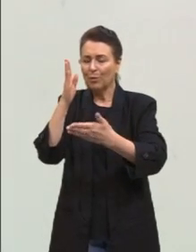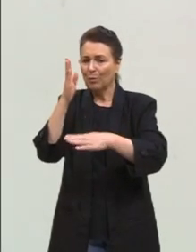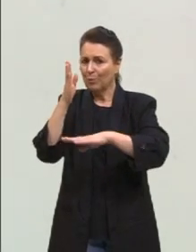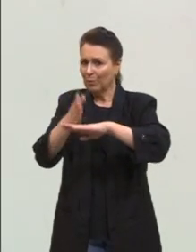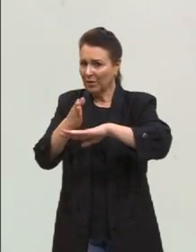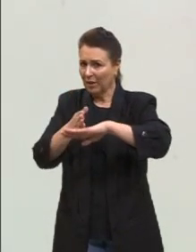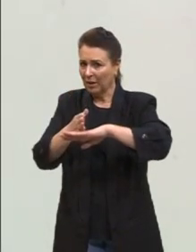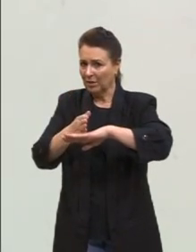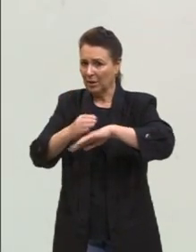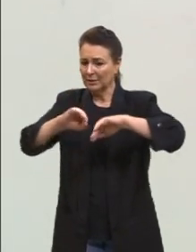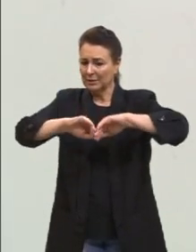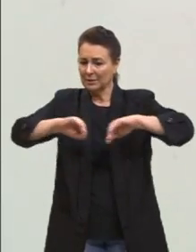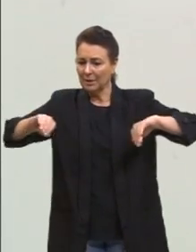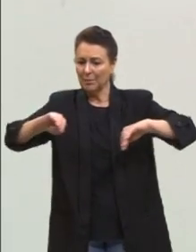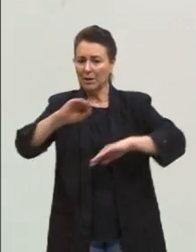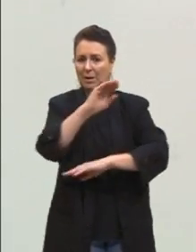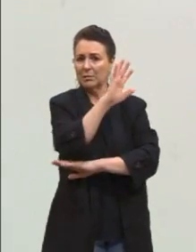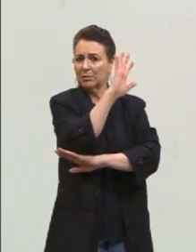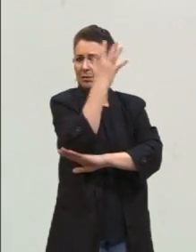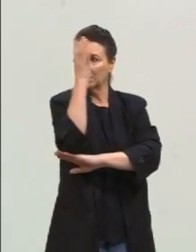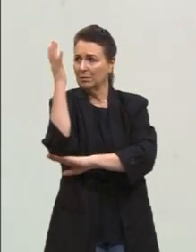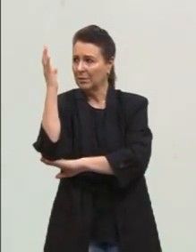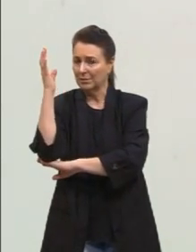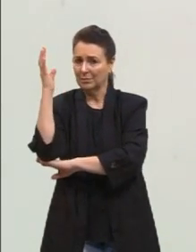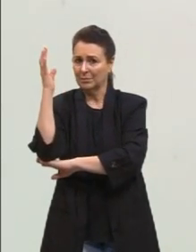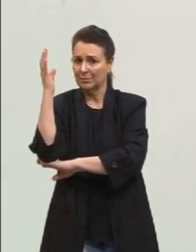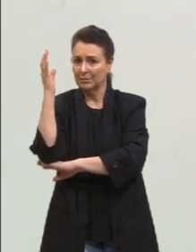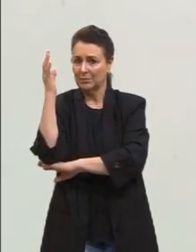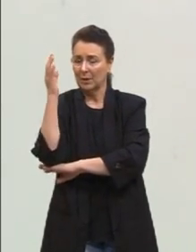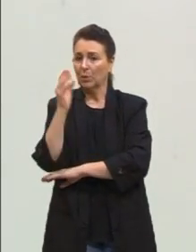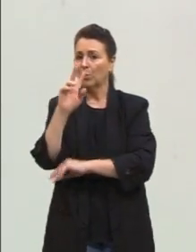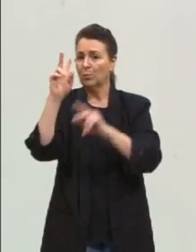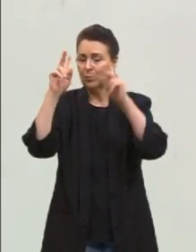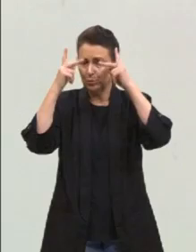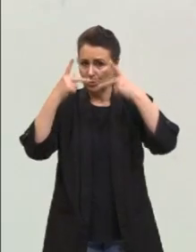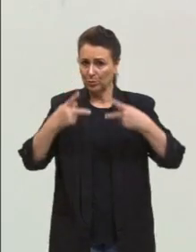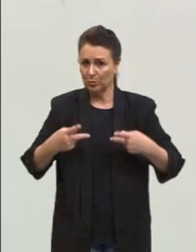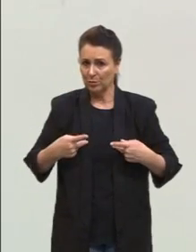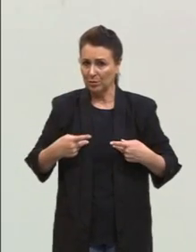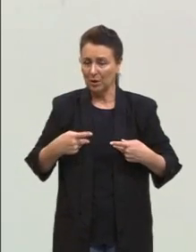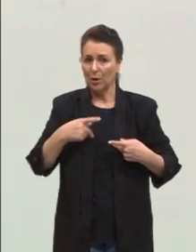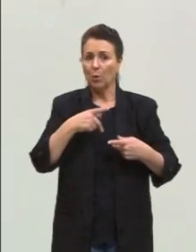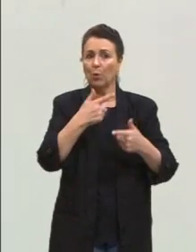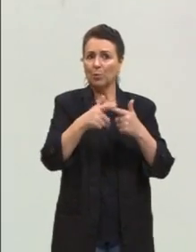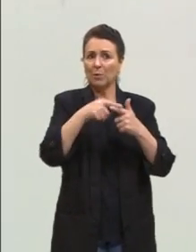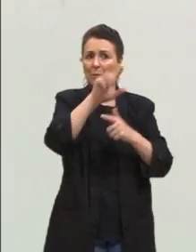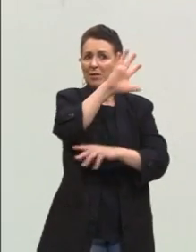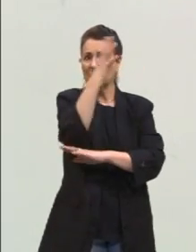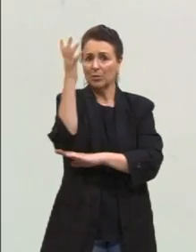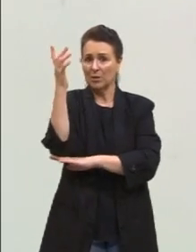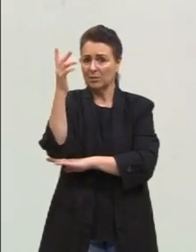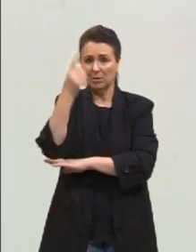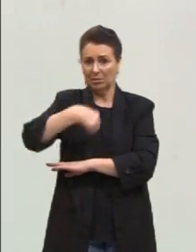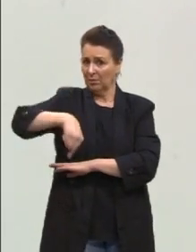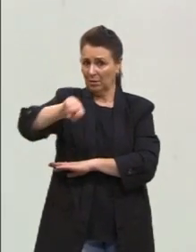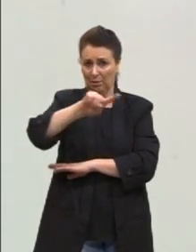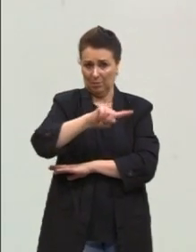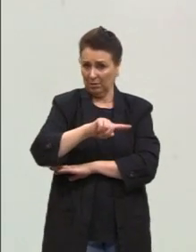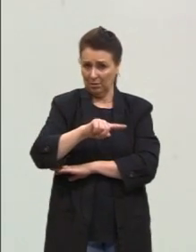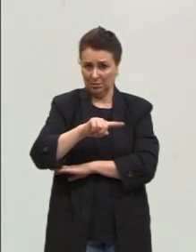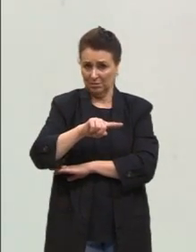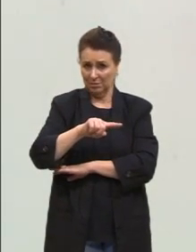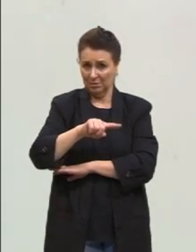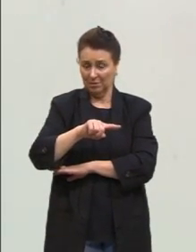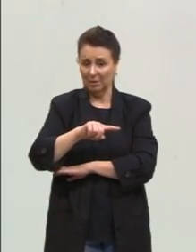natureza, né? Como se a gente não fizesse parte dela, como se o destino da natureza não fosse ser o nosso próprio destino, também. Mas a própria